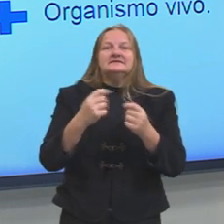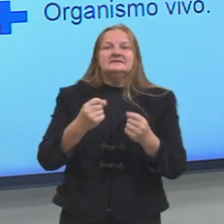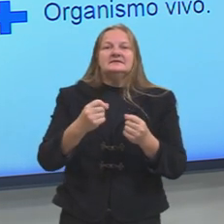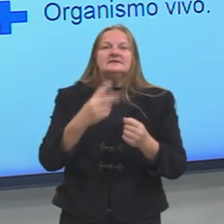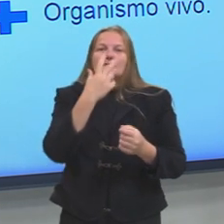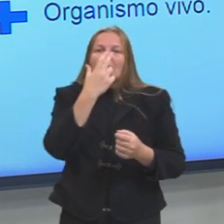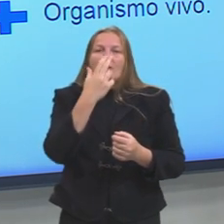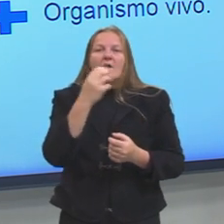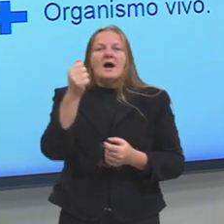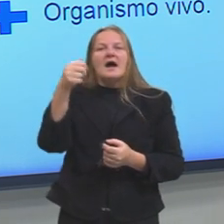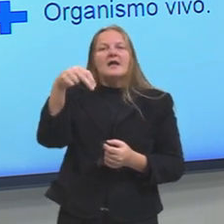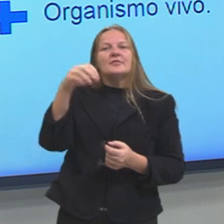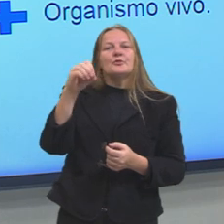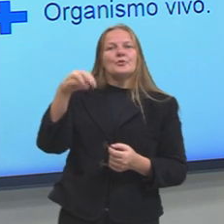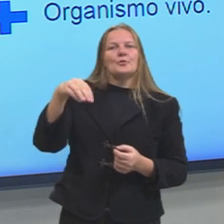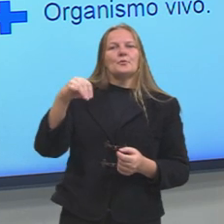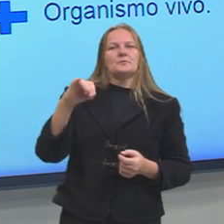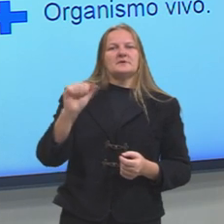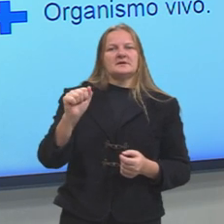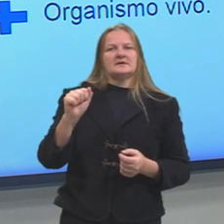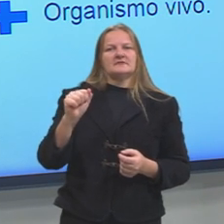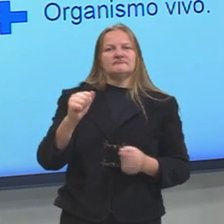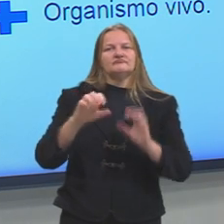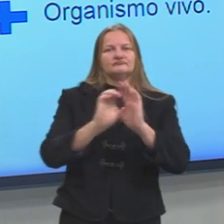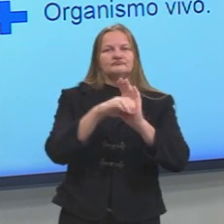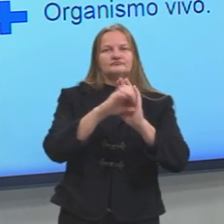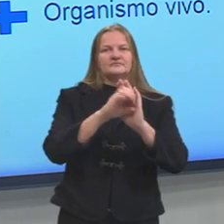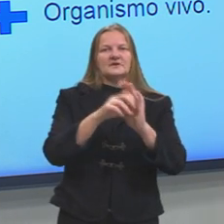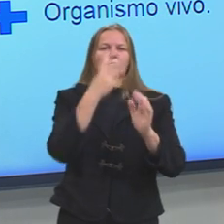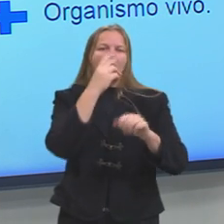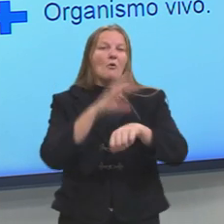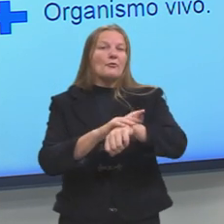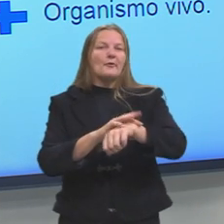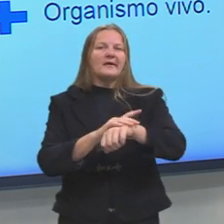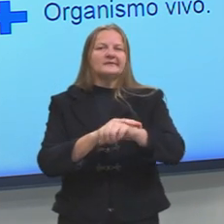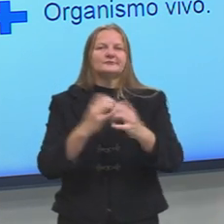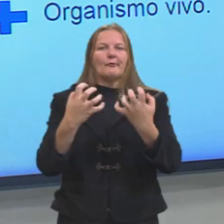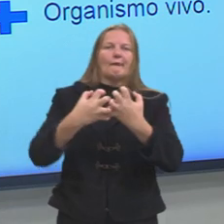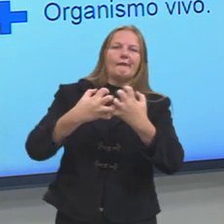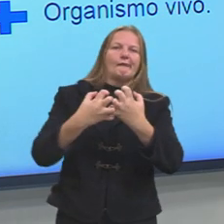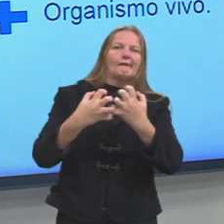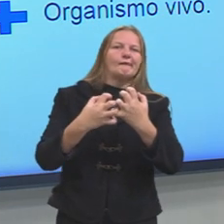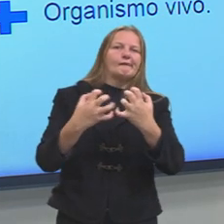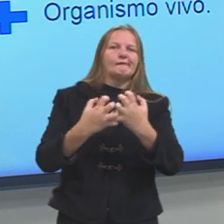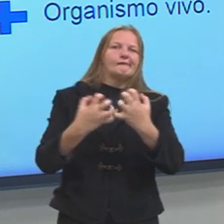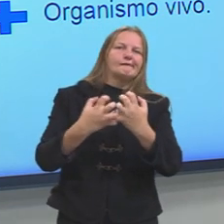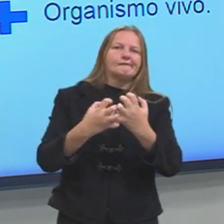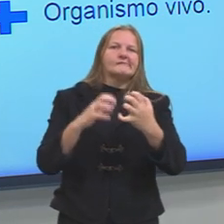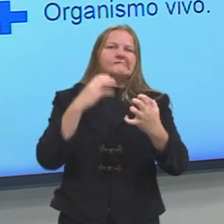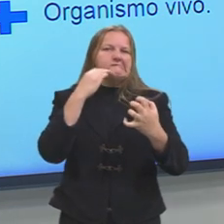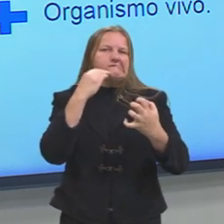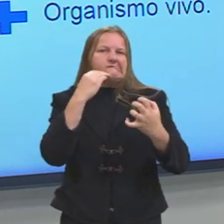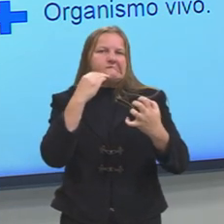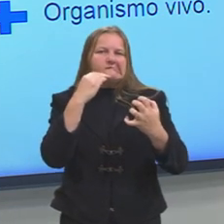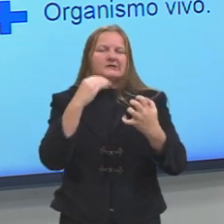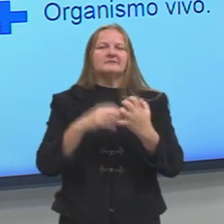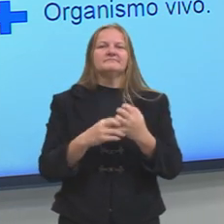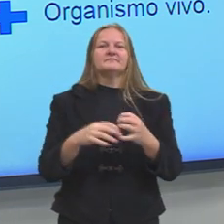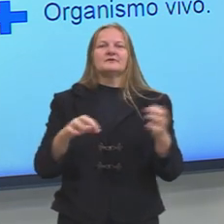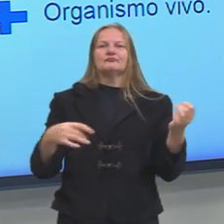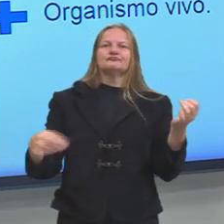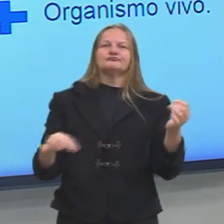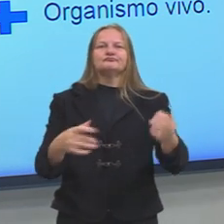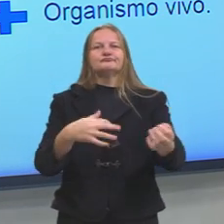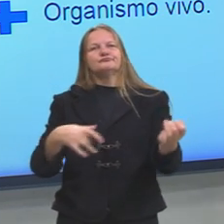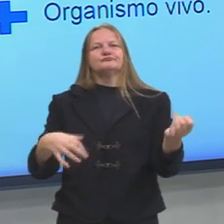uma anomia. Ele trata isso como patologia, uma doença. Então, por exemplo, um instrumento musical, um